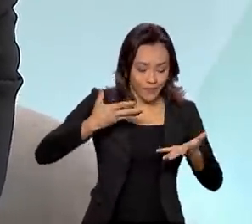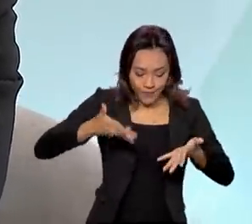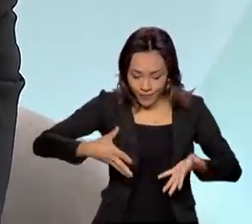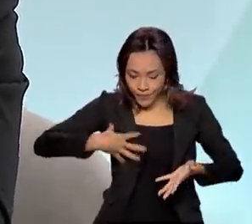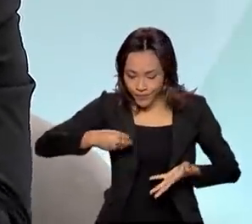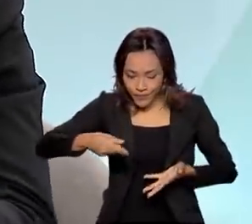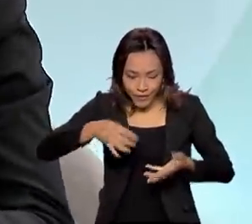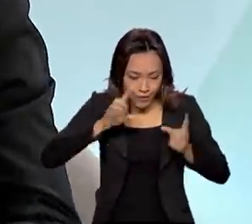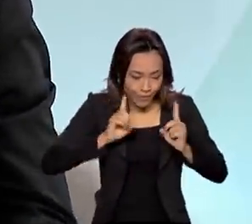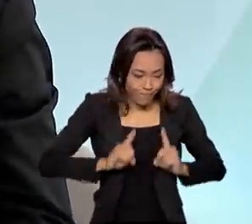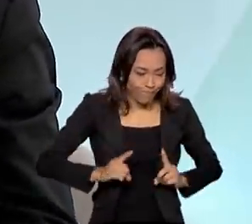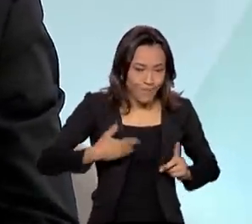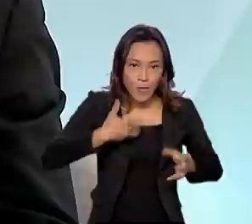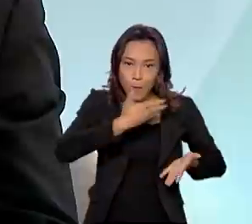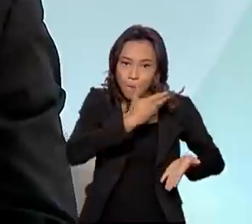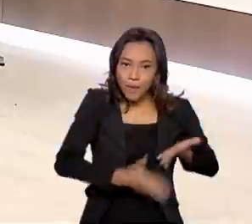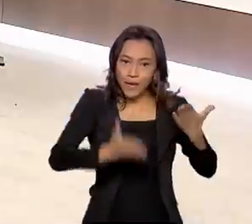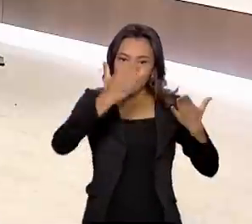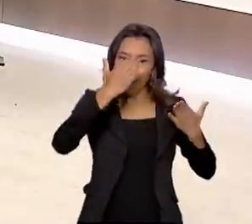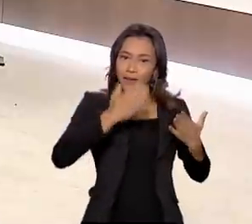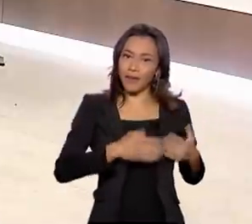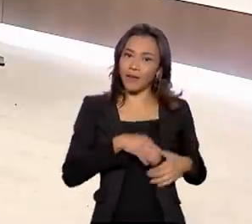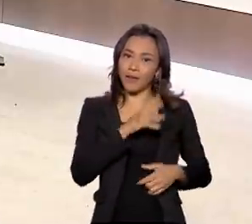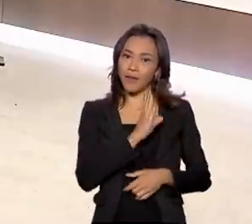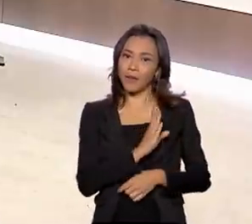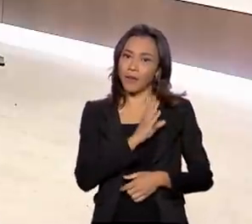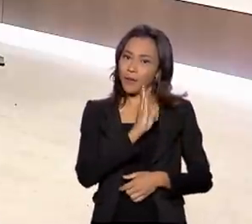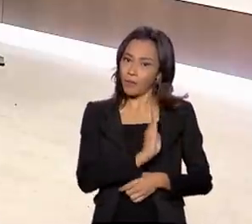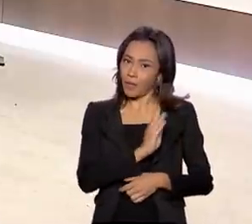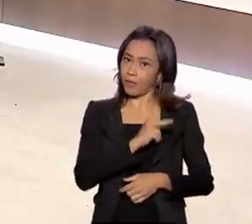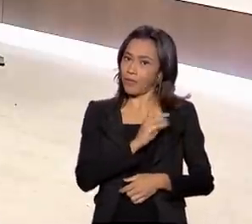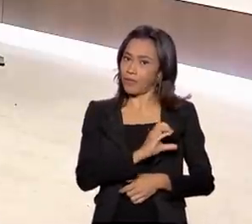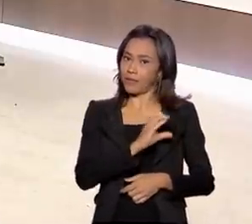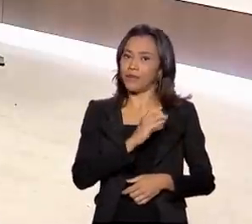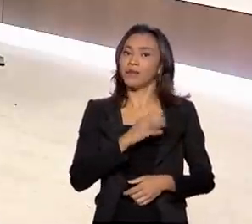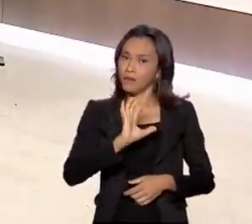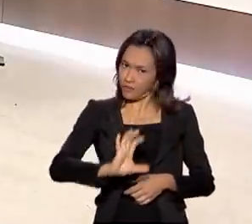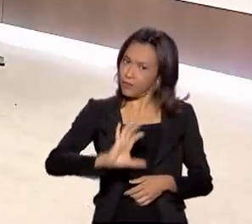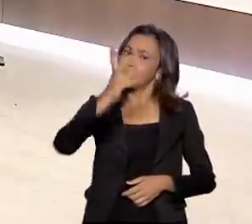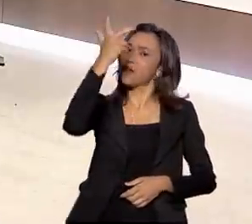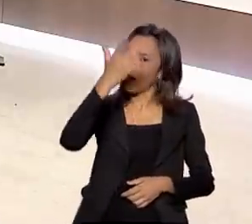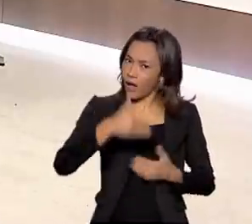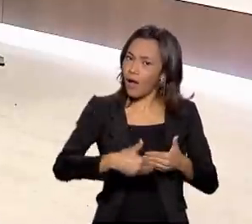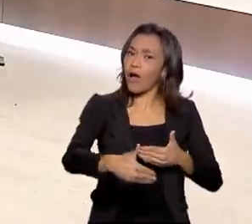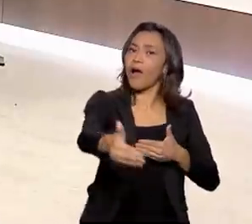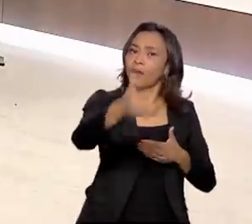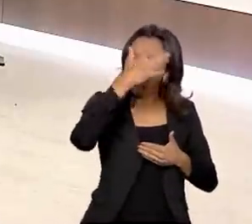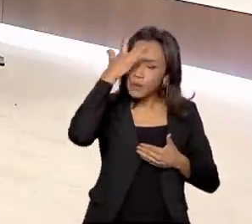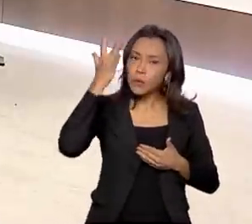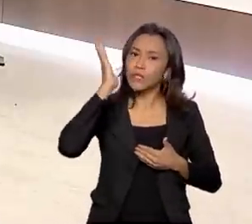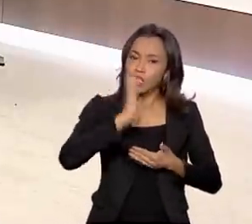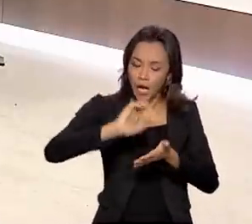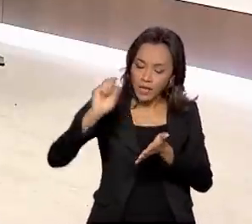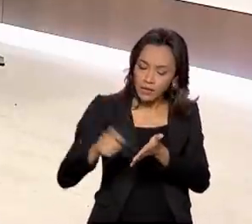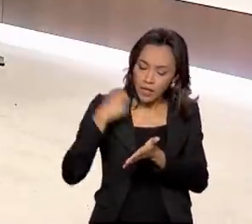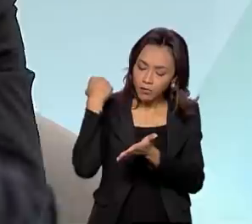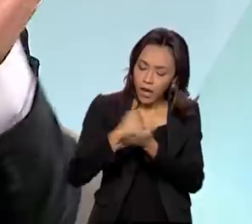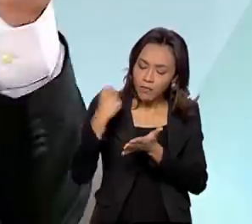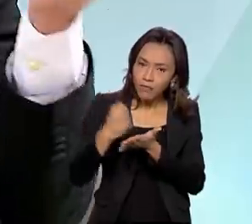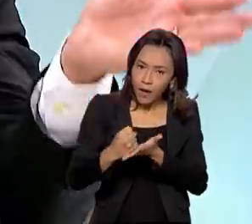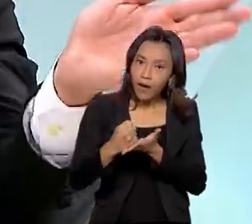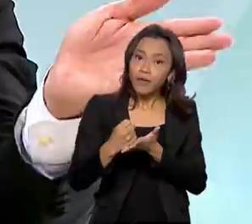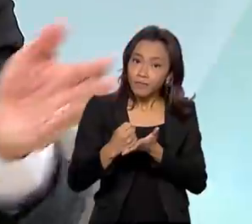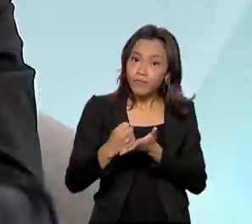sob pena de perder o seu benefício. benefício. Isso já ocorre, já tem pessoas que já assinaram a carteira no BPC,